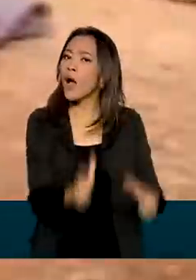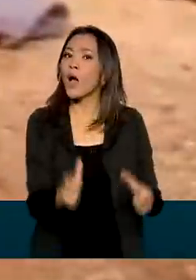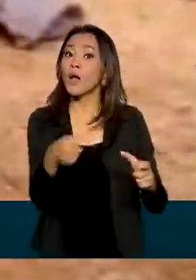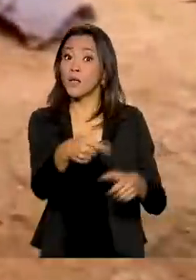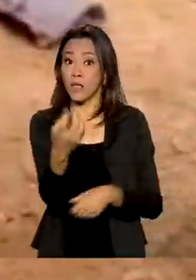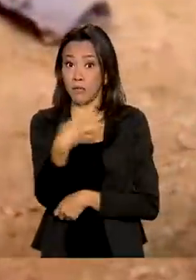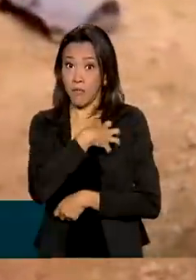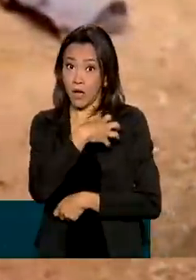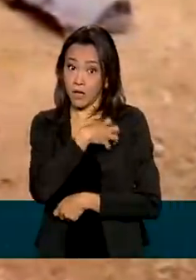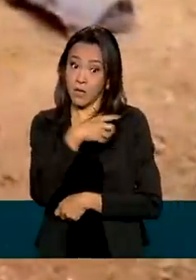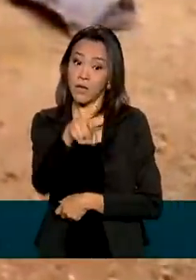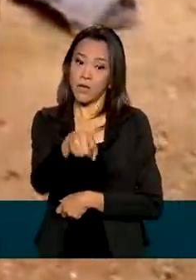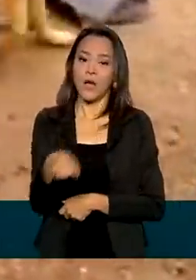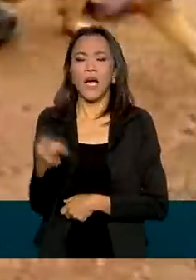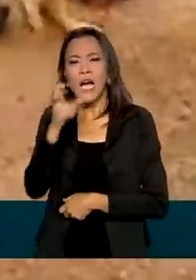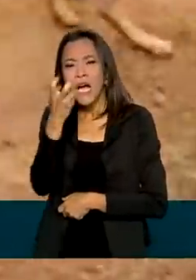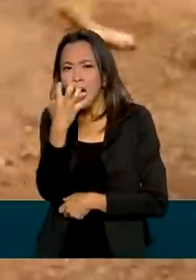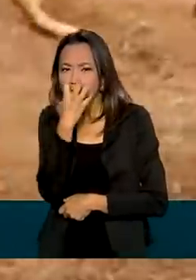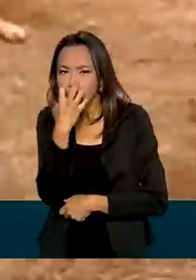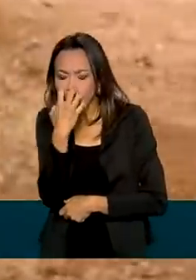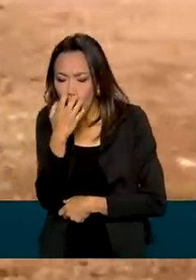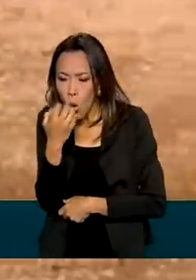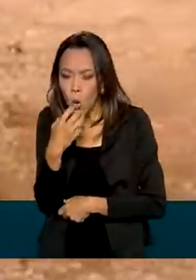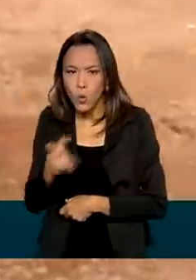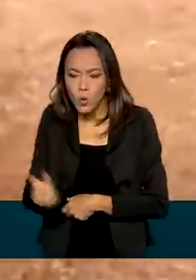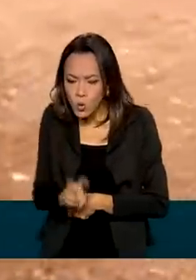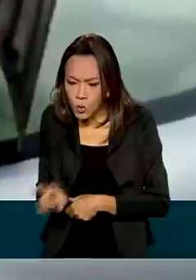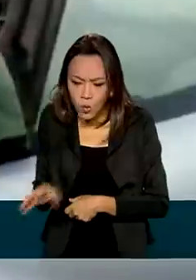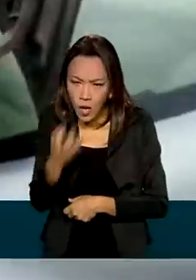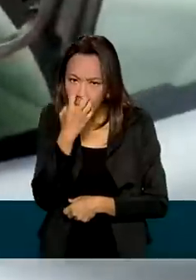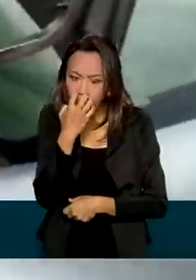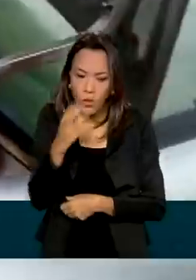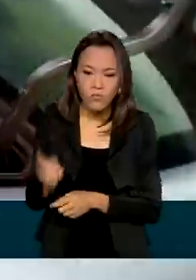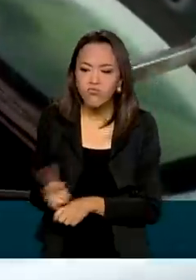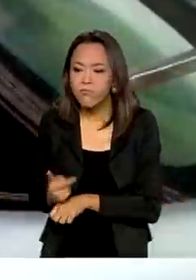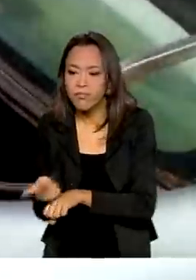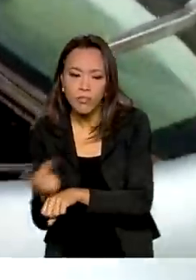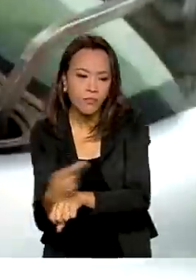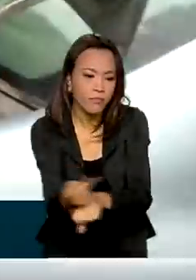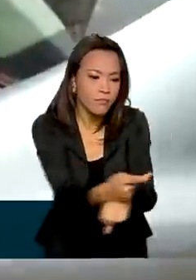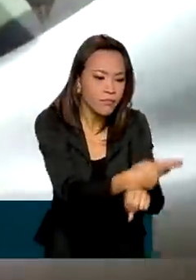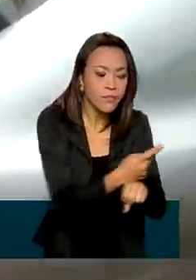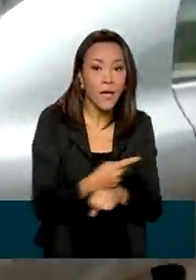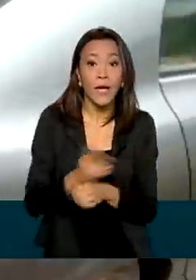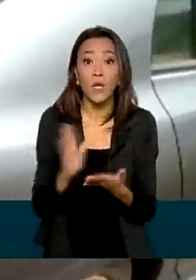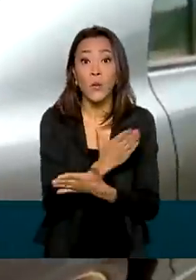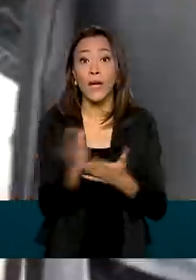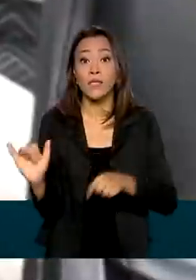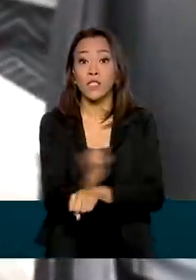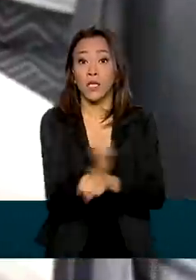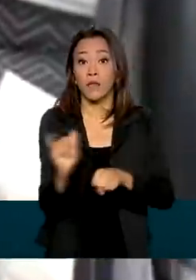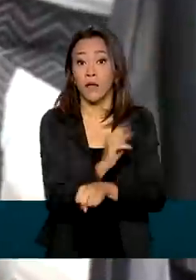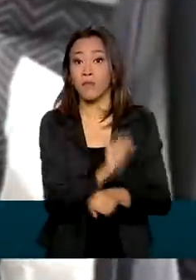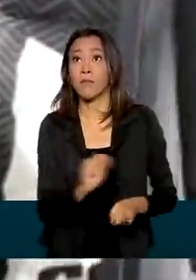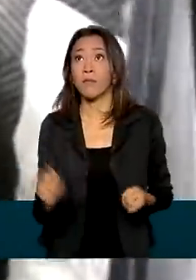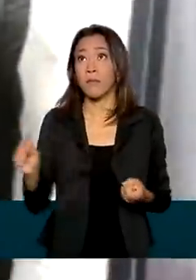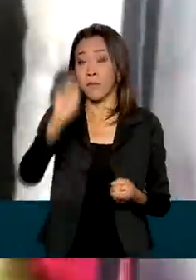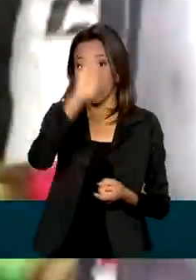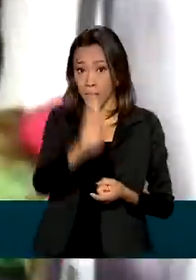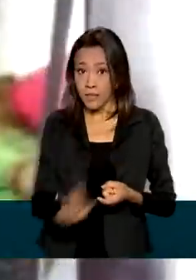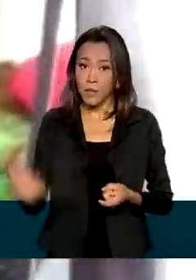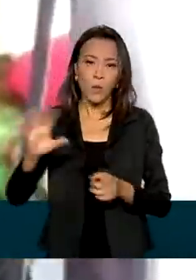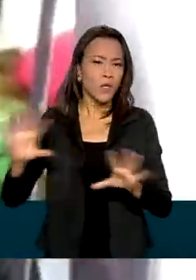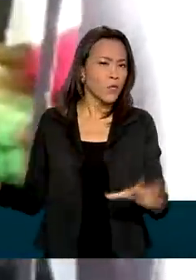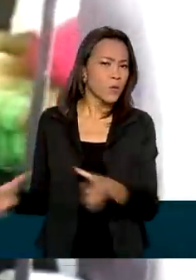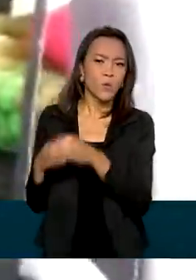a semana, cães farejadores vão auxiliar no combate ao tráfico de drogas em pontos estratégicos do país. A ação faz